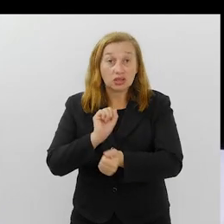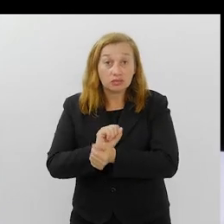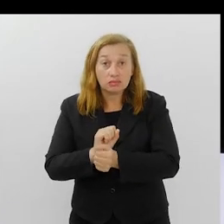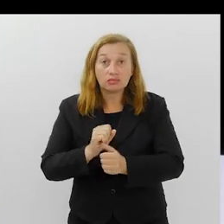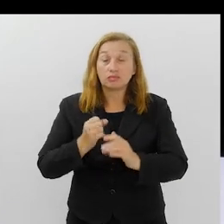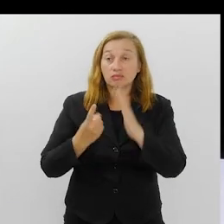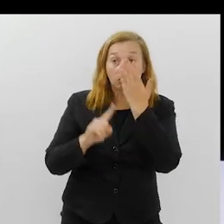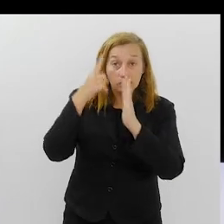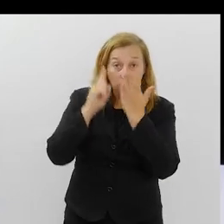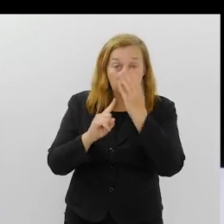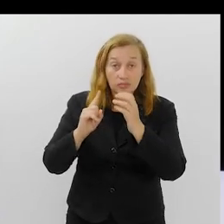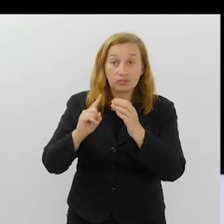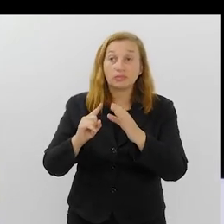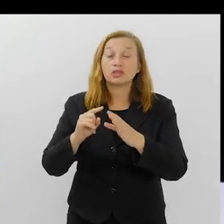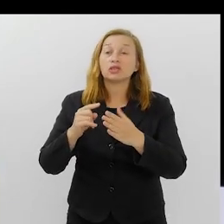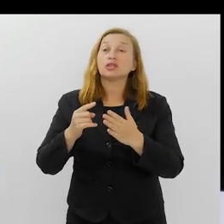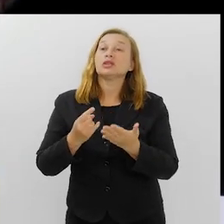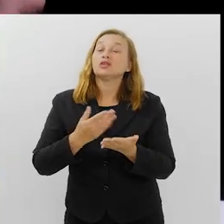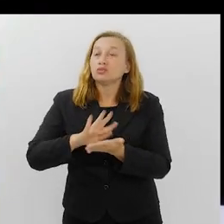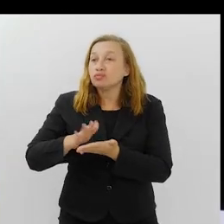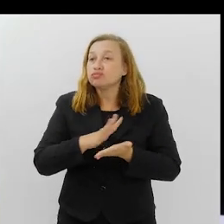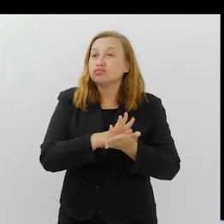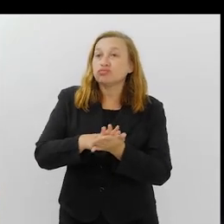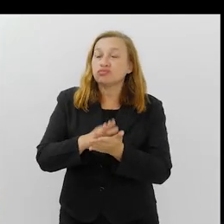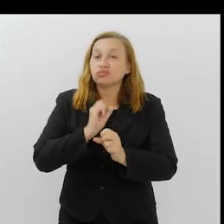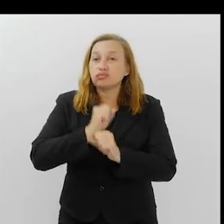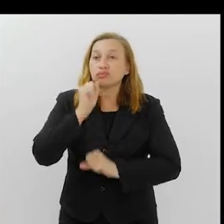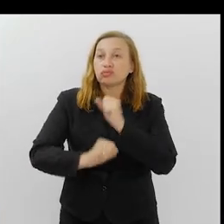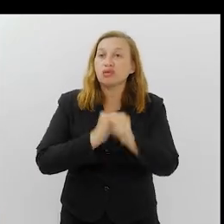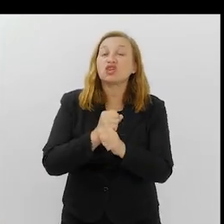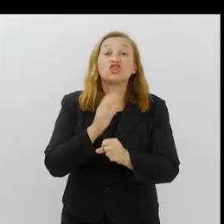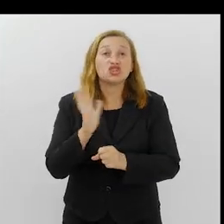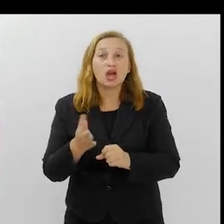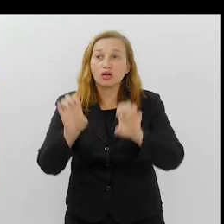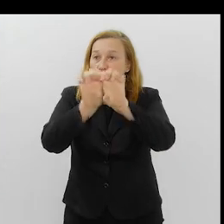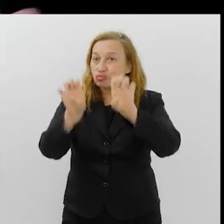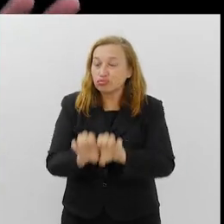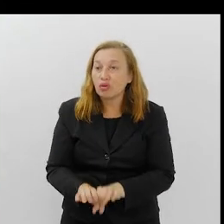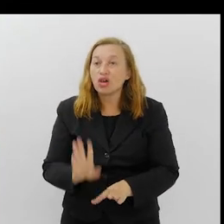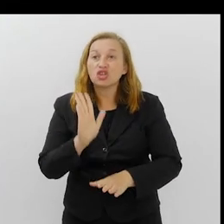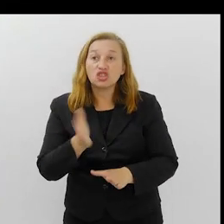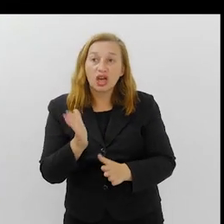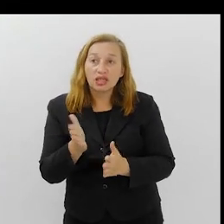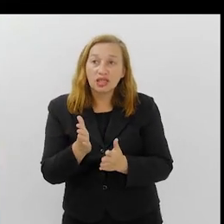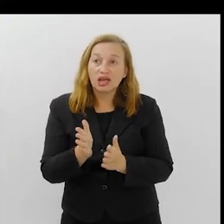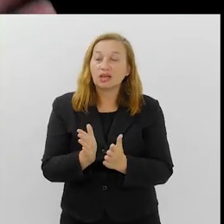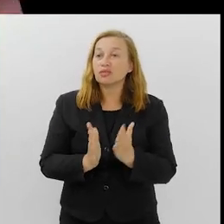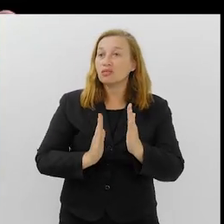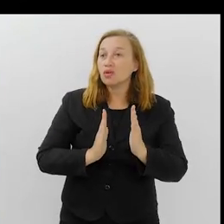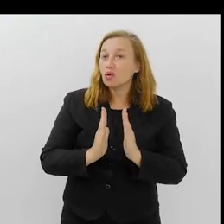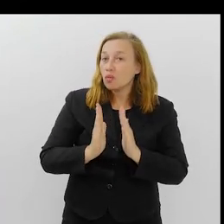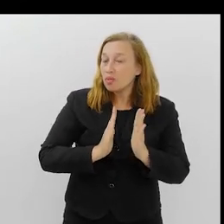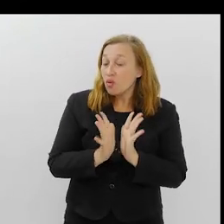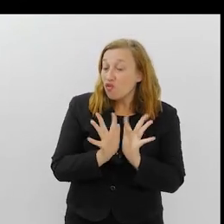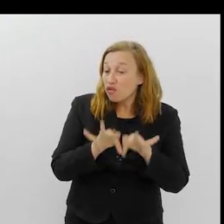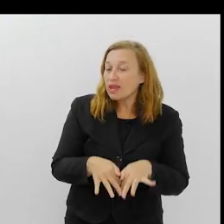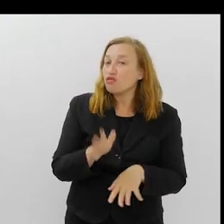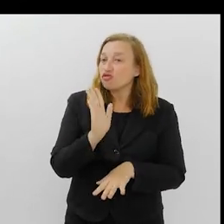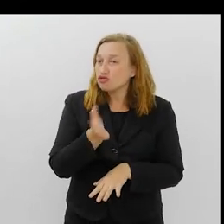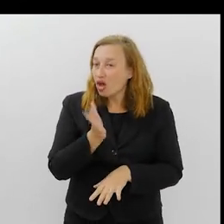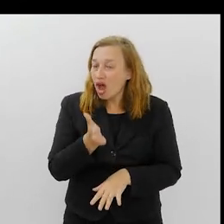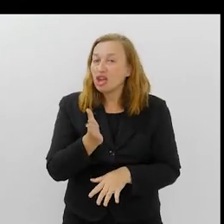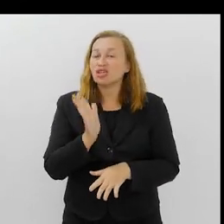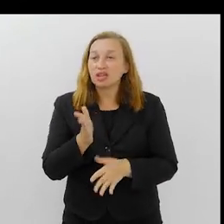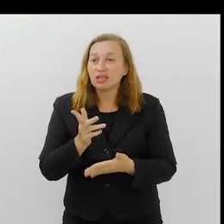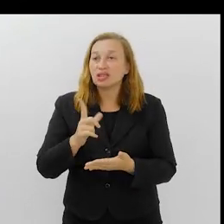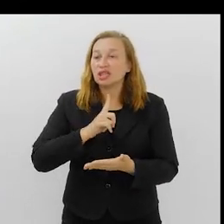carnaval das escolas de samba do ano que vem já está mais do que estruturado, já estamos, eu diria, até que já estamos no caminho da reta final, né?